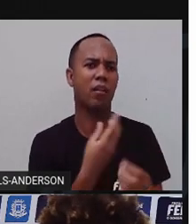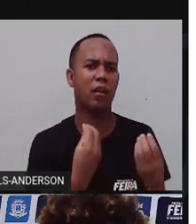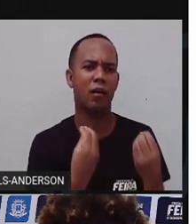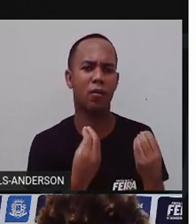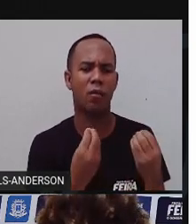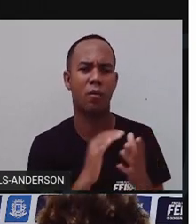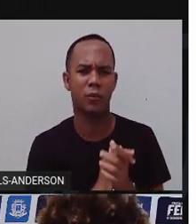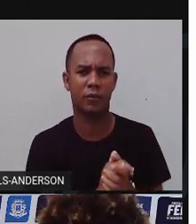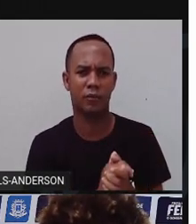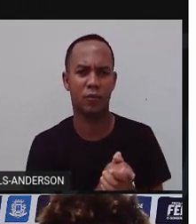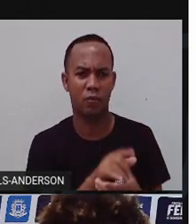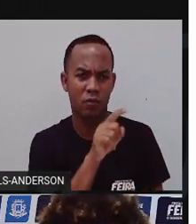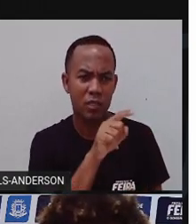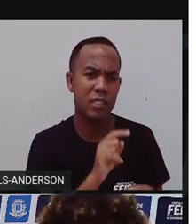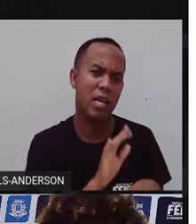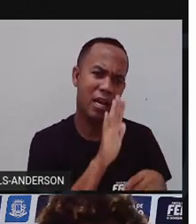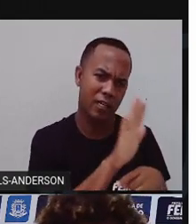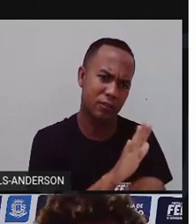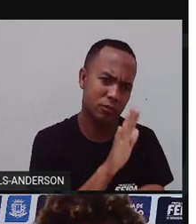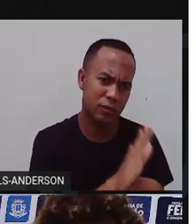O senhor poderia cooperar?